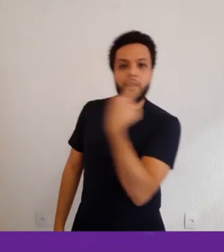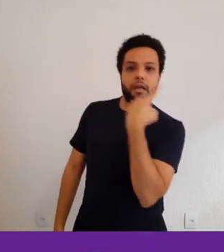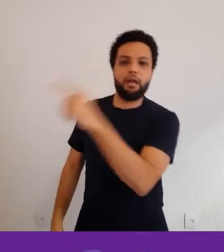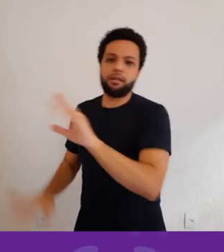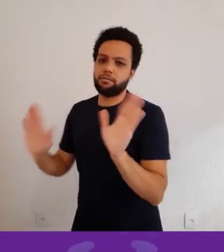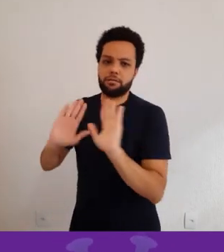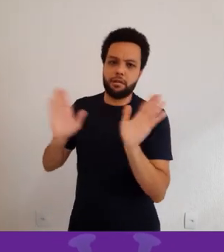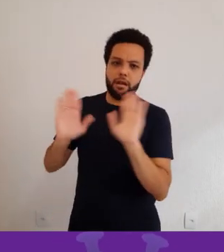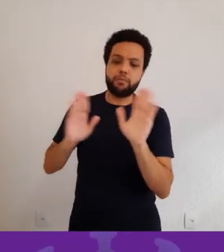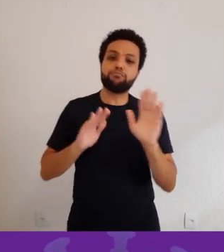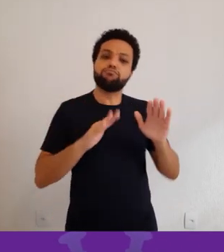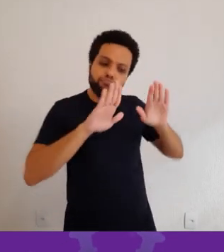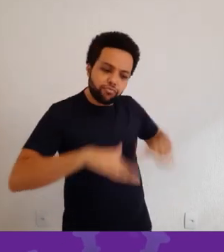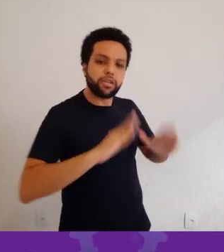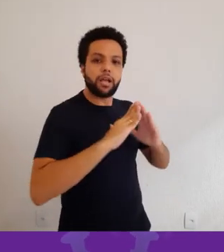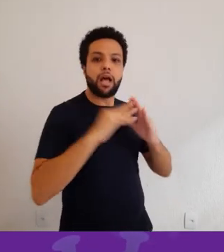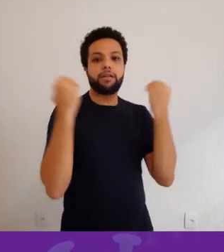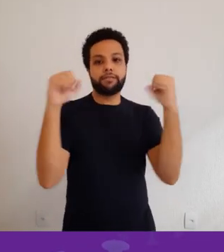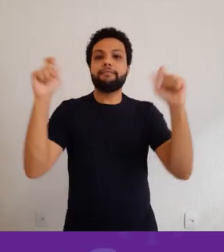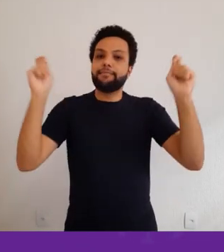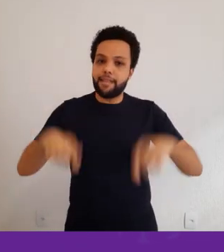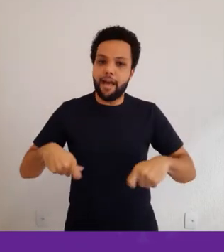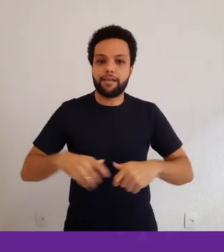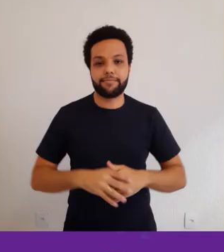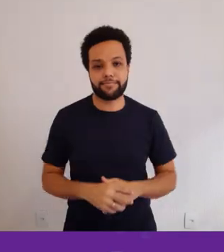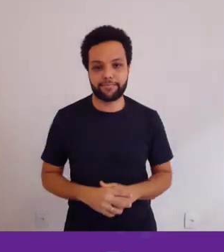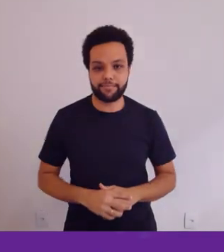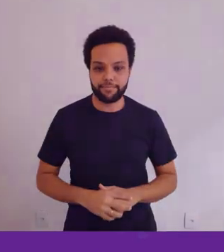indo e voltando para academias para fazer ginástica.